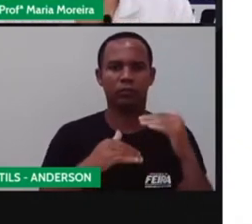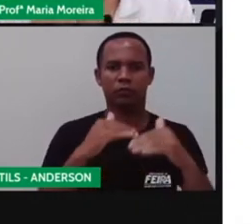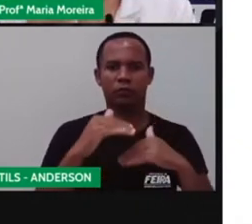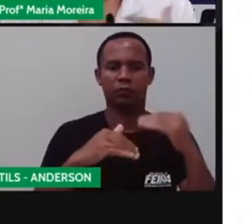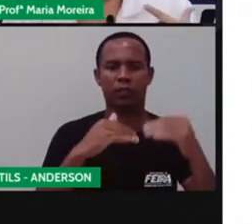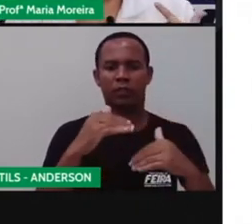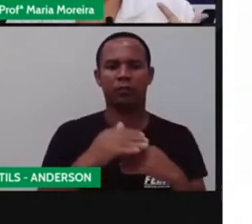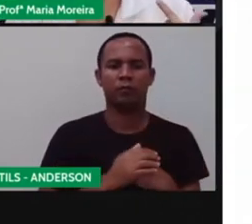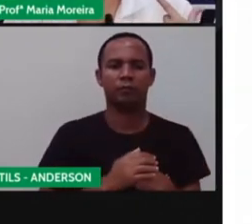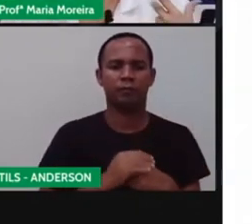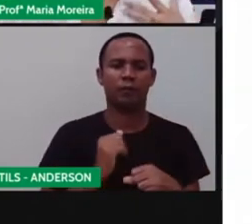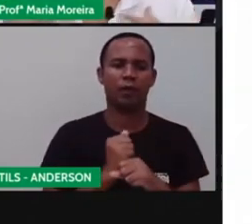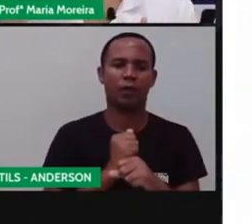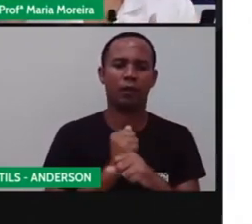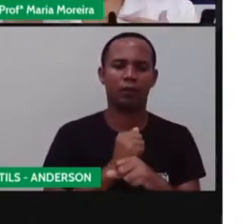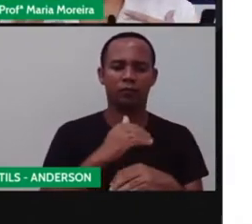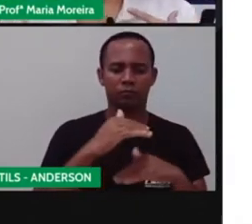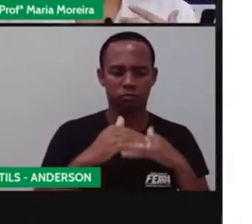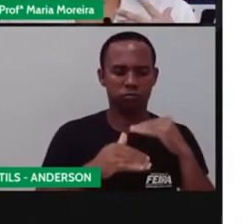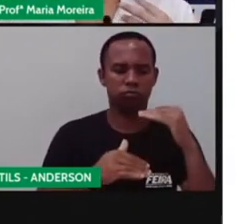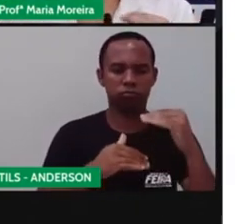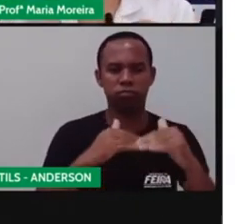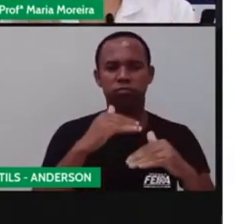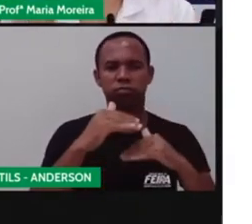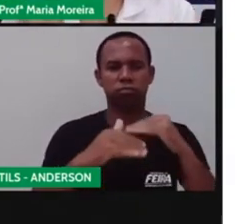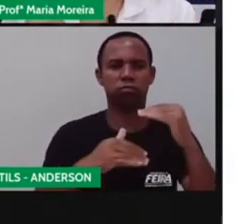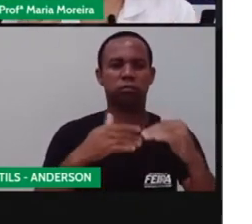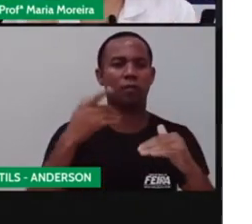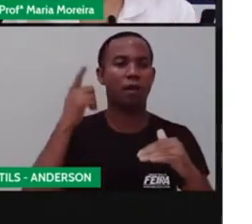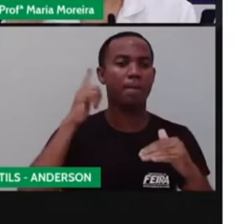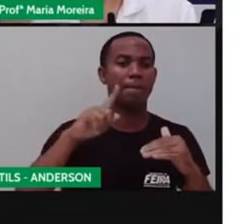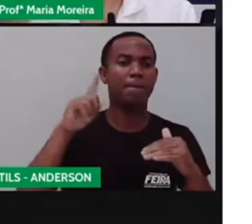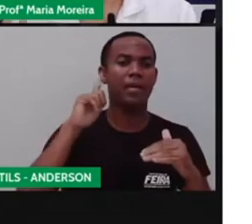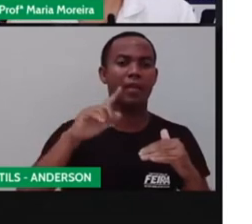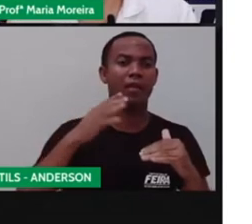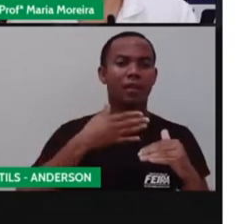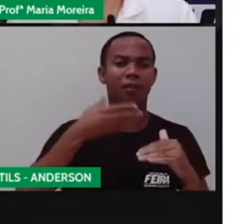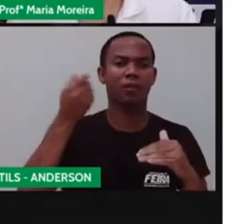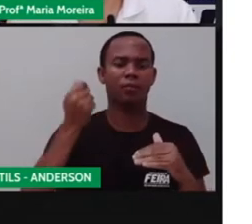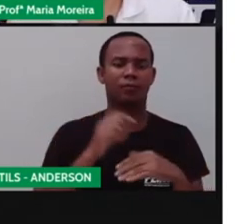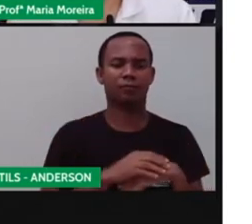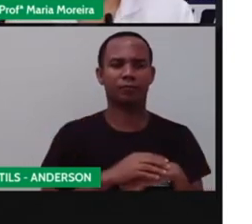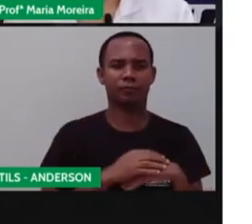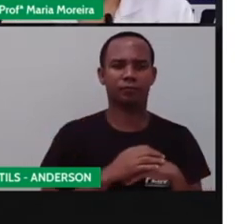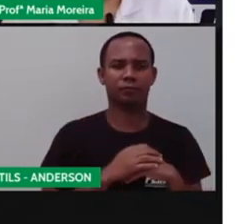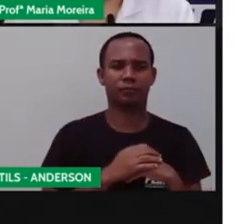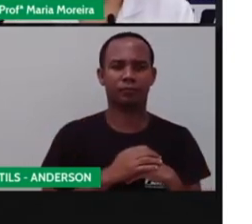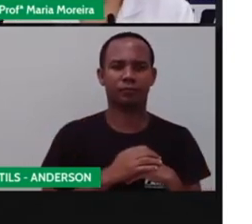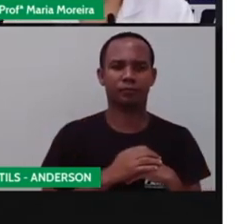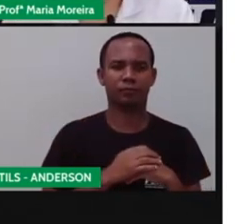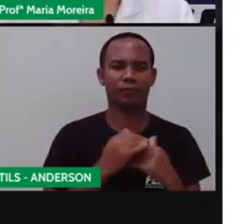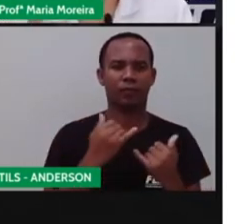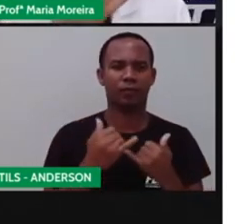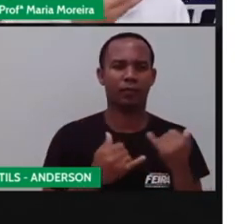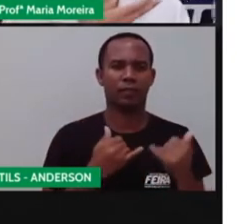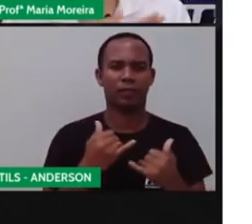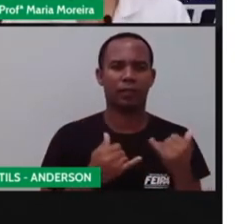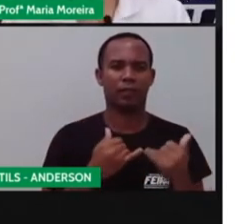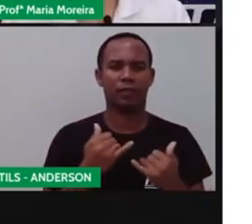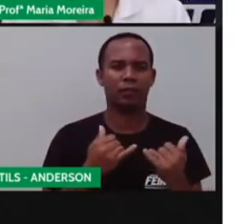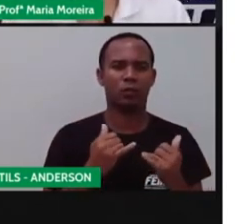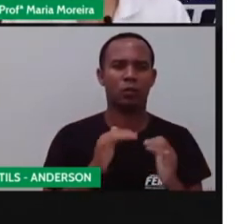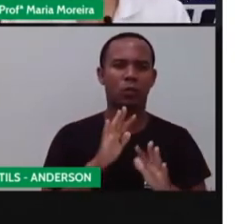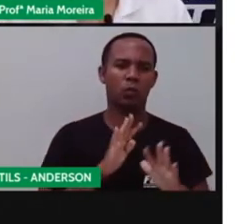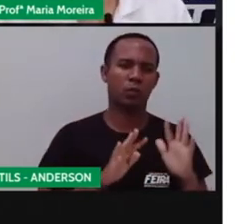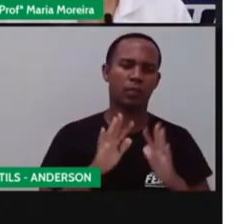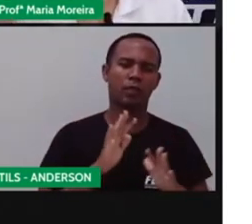com o quê? Com o passar do tempo, as coisas foram acontecendo e elas foram passando por ajustes, não isso? E obviamente que o cuidado que se